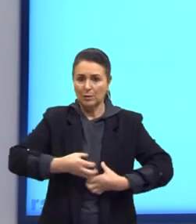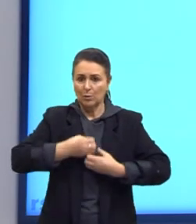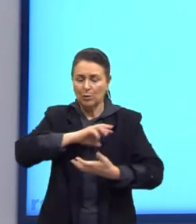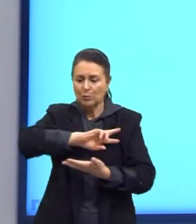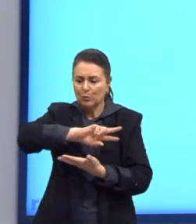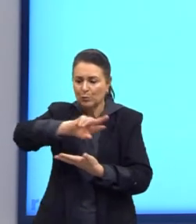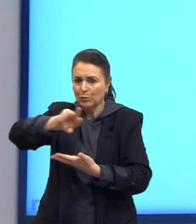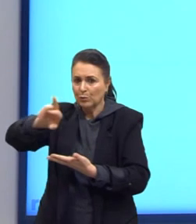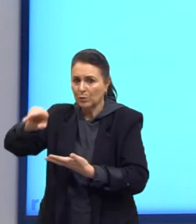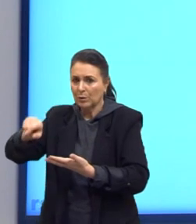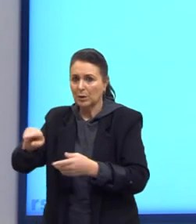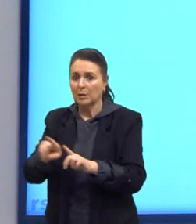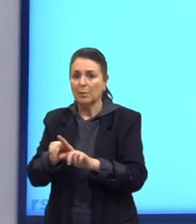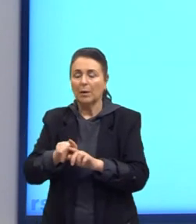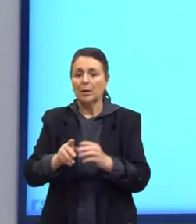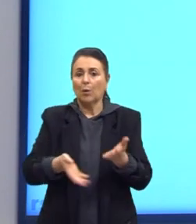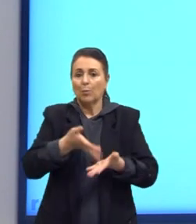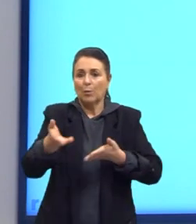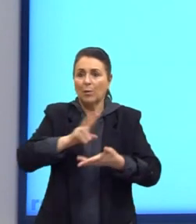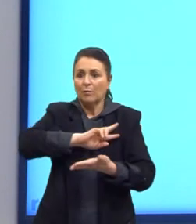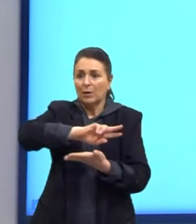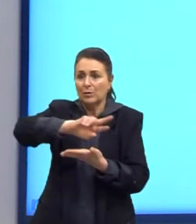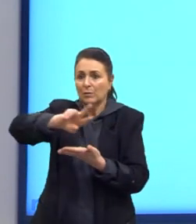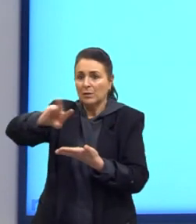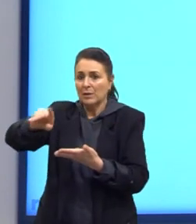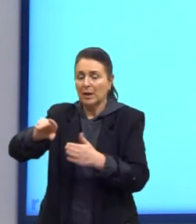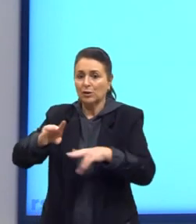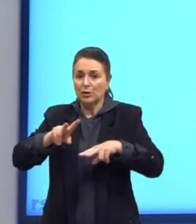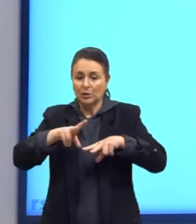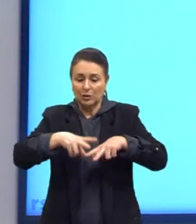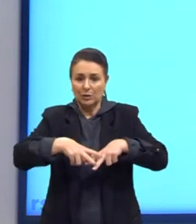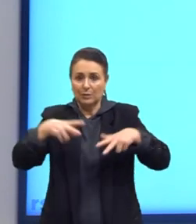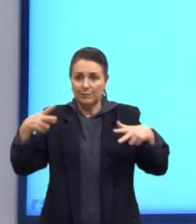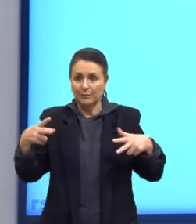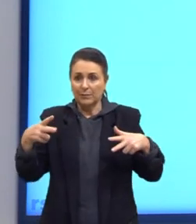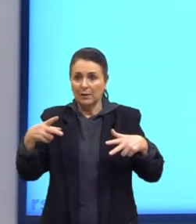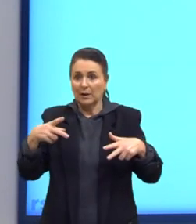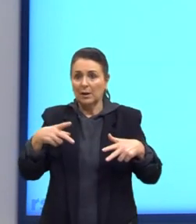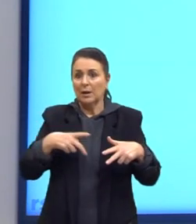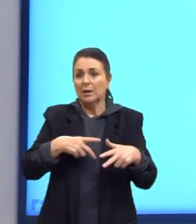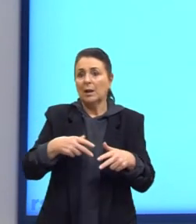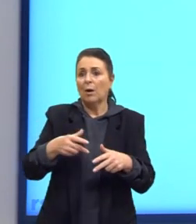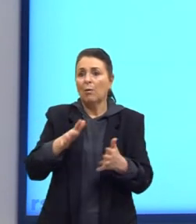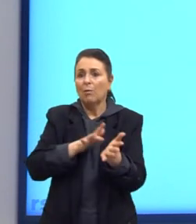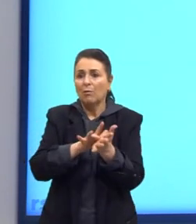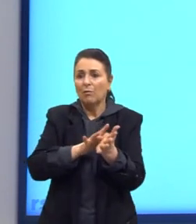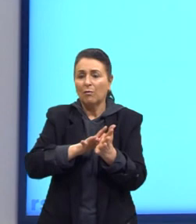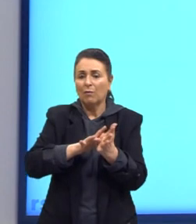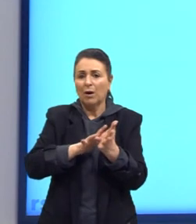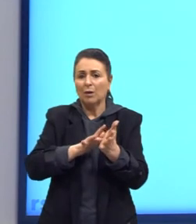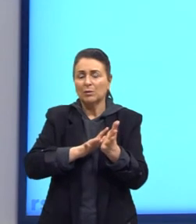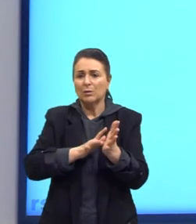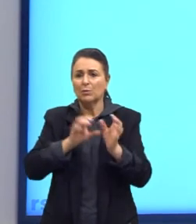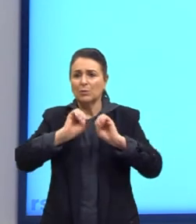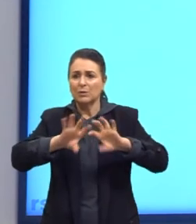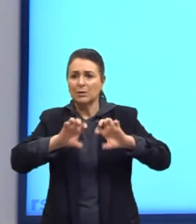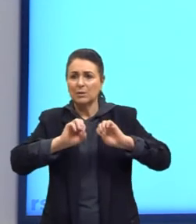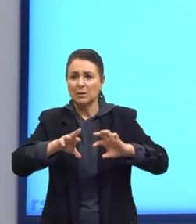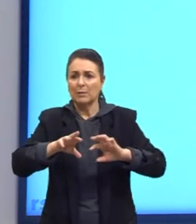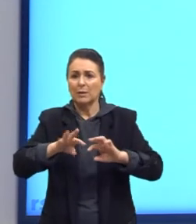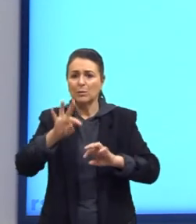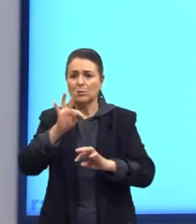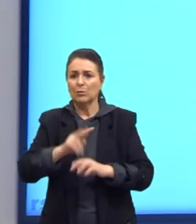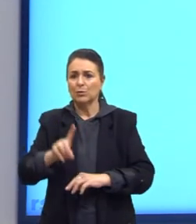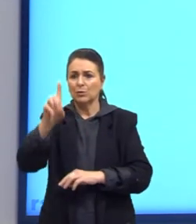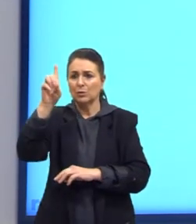Promovem a diversidade de etnias? Não. Falseiam os dogmas teológicos? Não. Estimulam os rituais sincréticos? Também